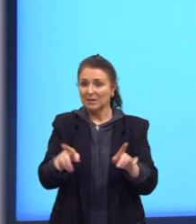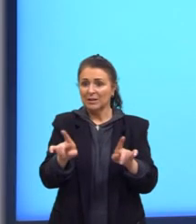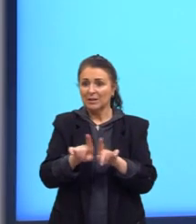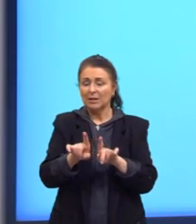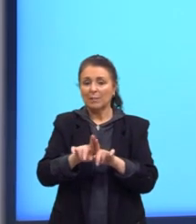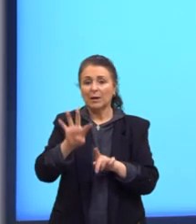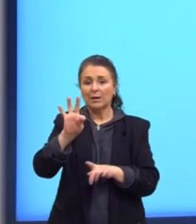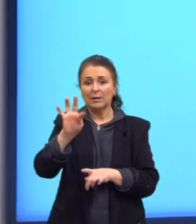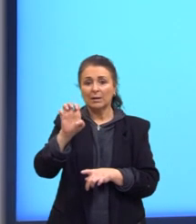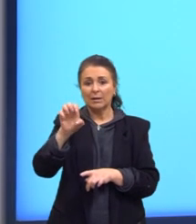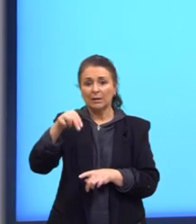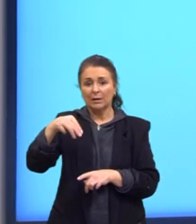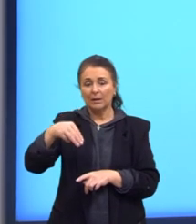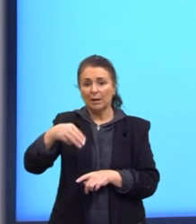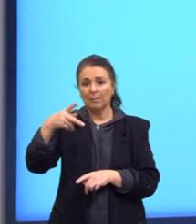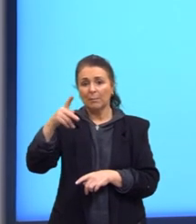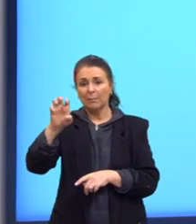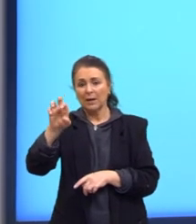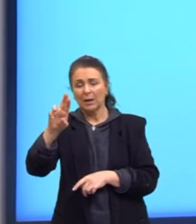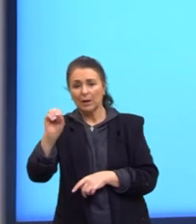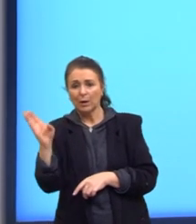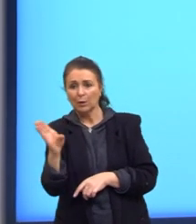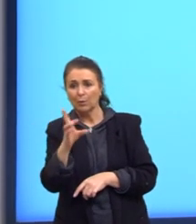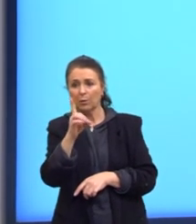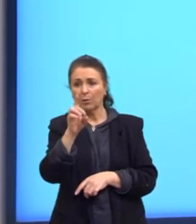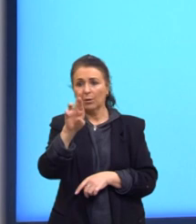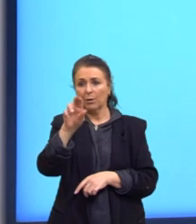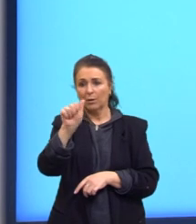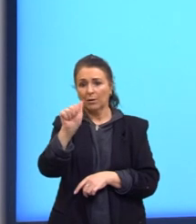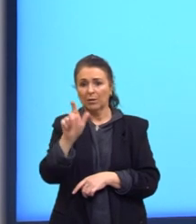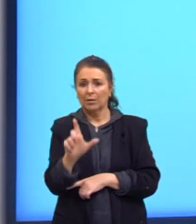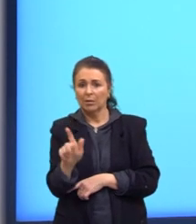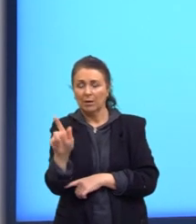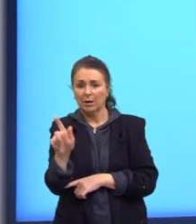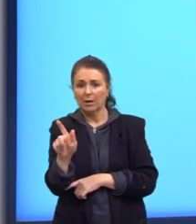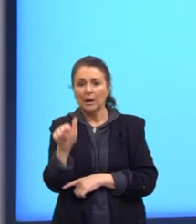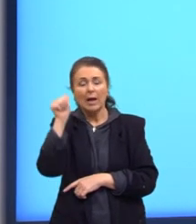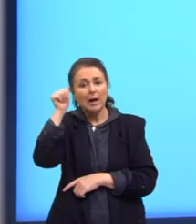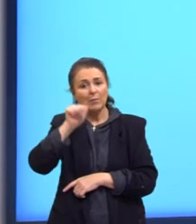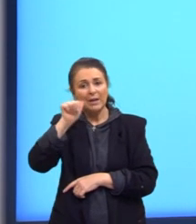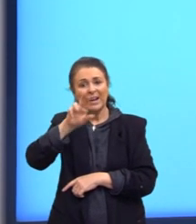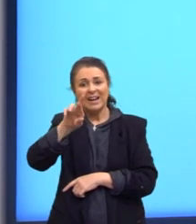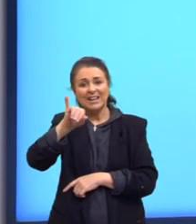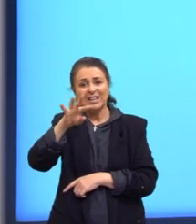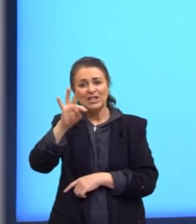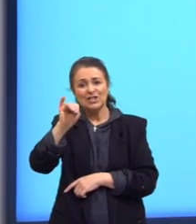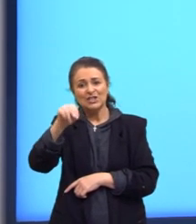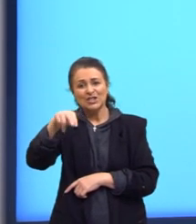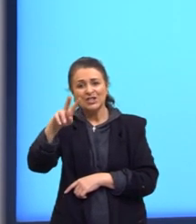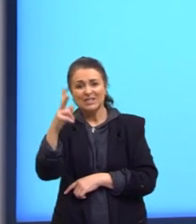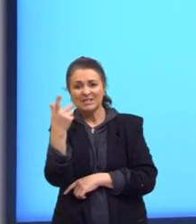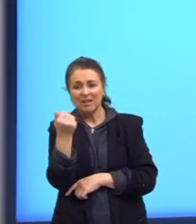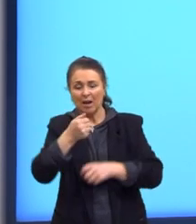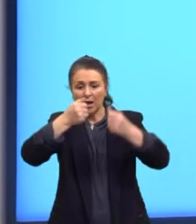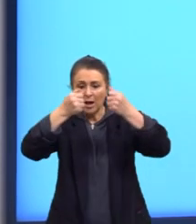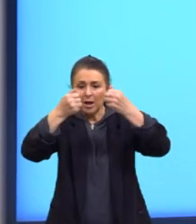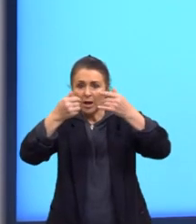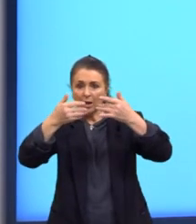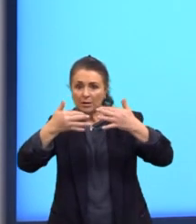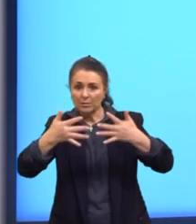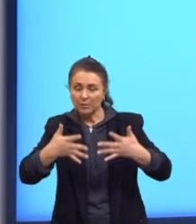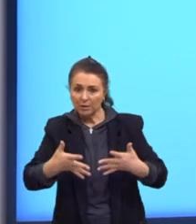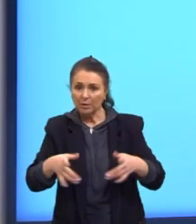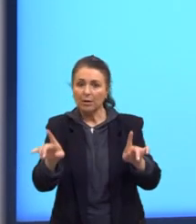Tempero Drag. Aonde a nossa querida Rita, a dona Ritinha, vai falar sobre questões